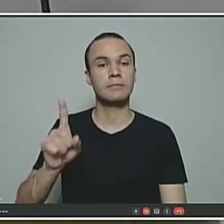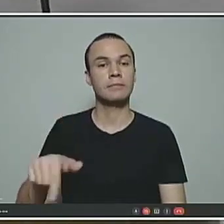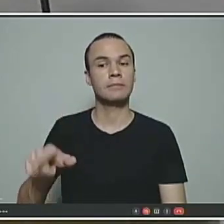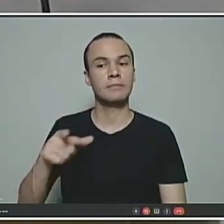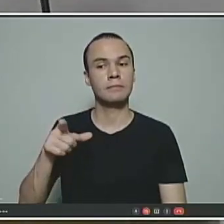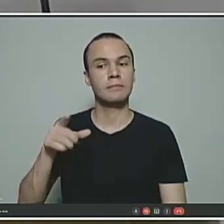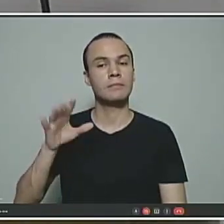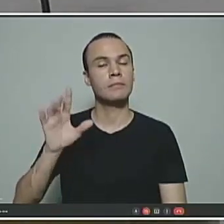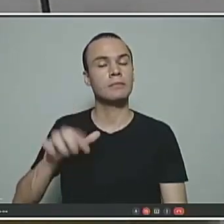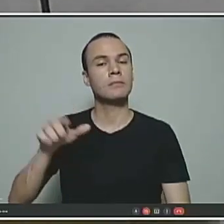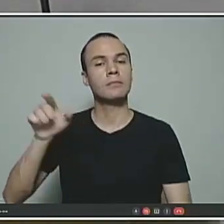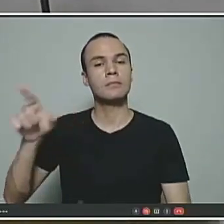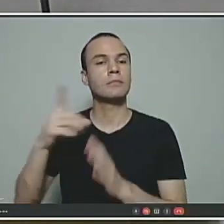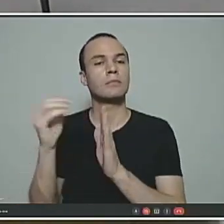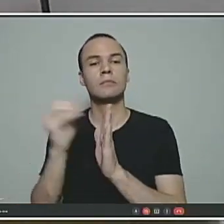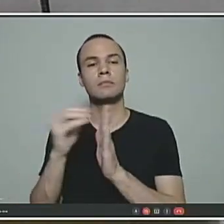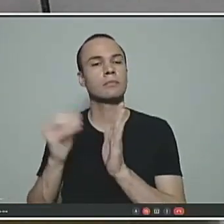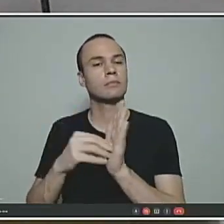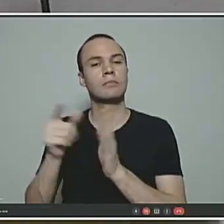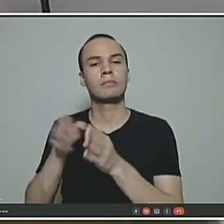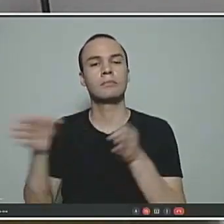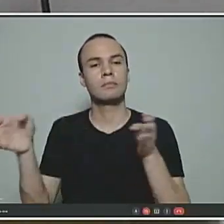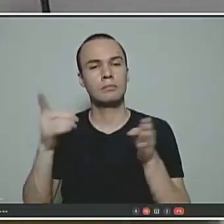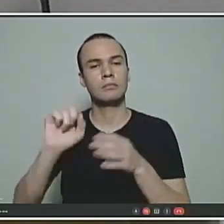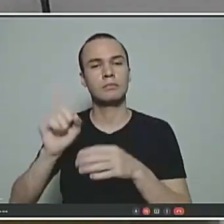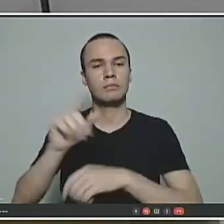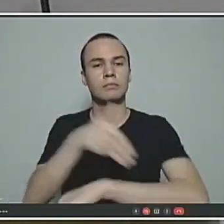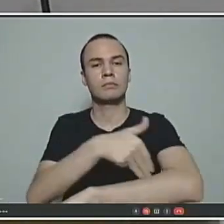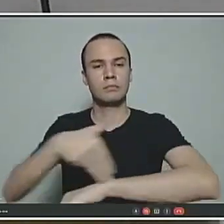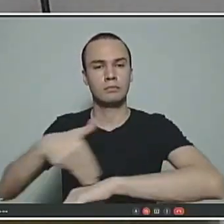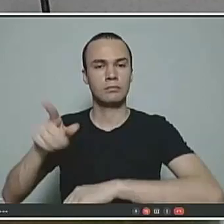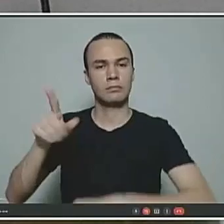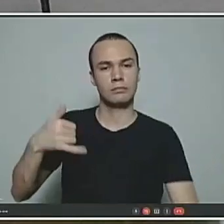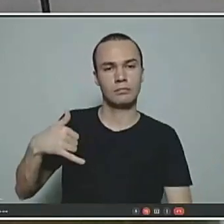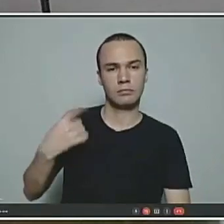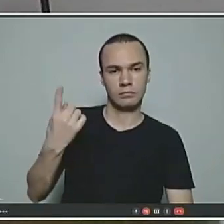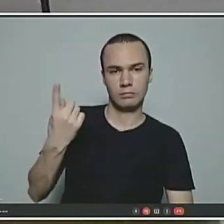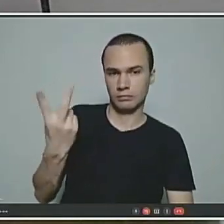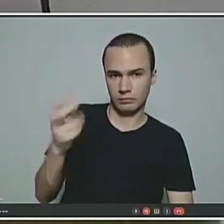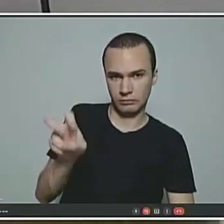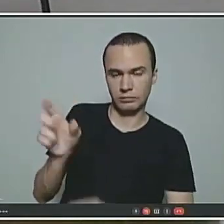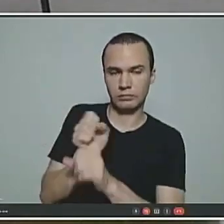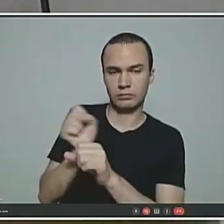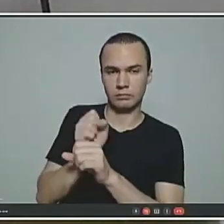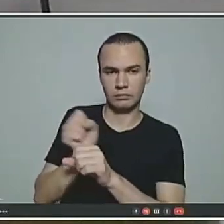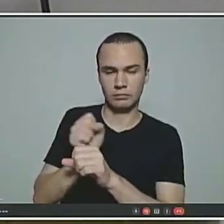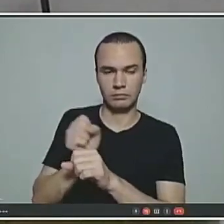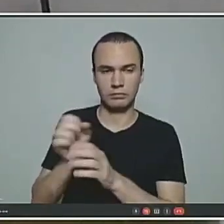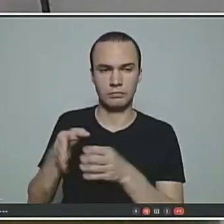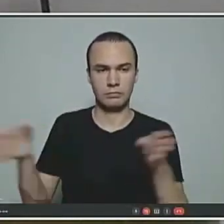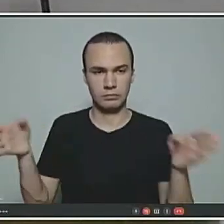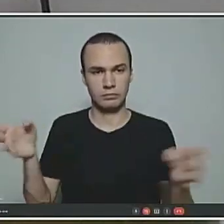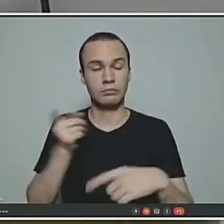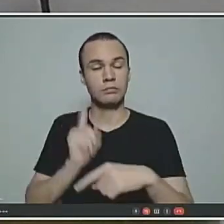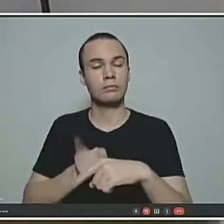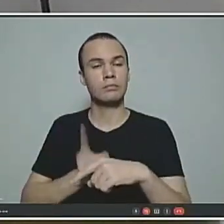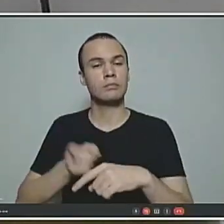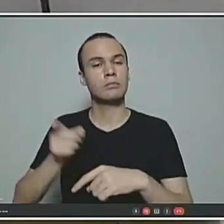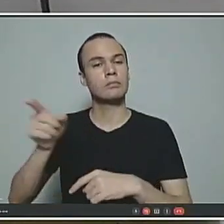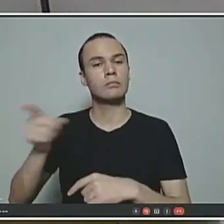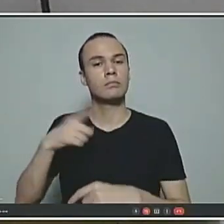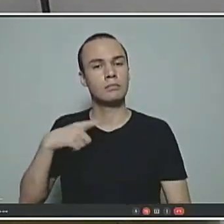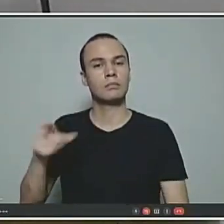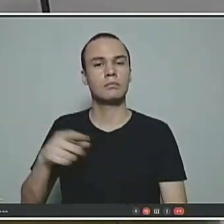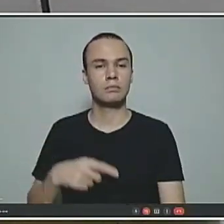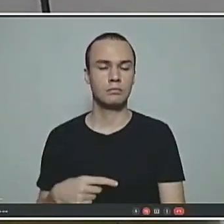como... Não serão computados como o tempo de magistério, que é os 25 anos especial do professor, pela sua condição especial, que até